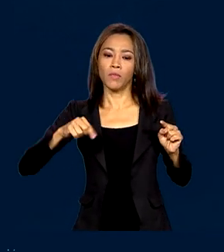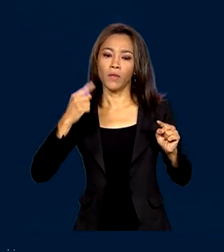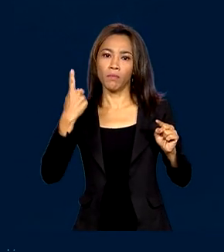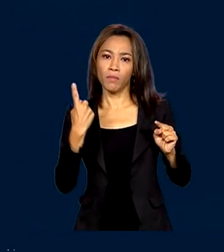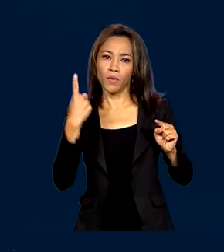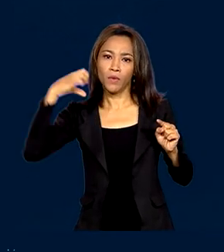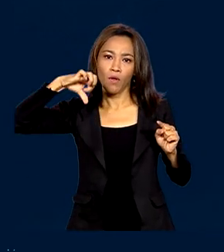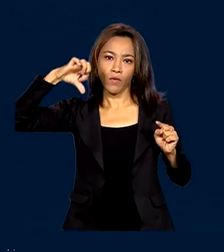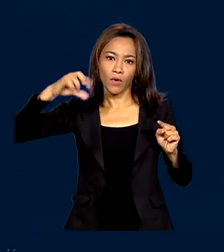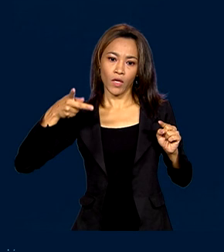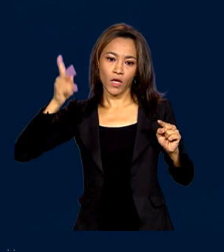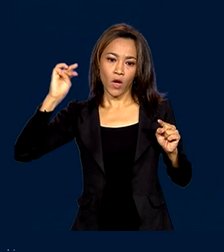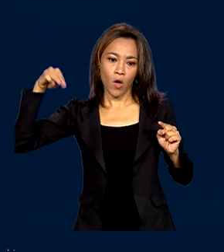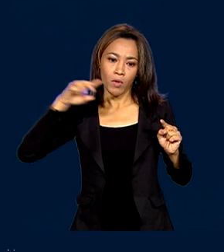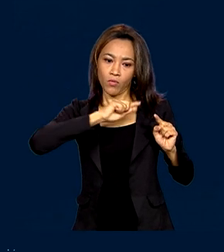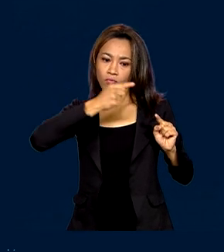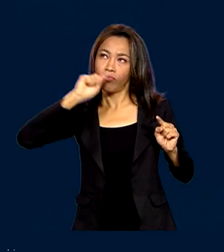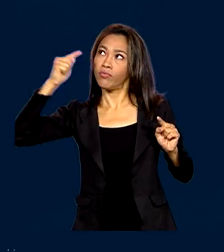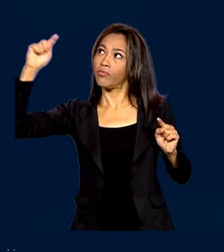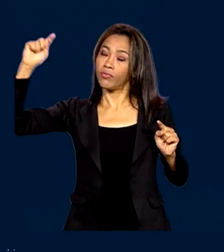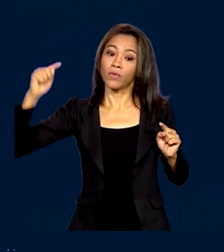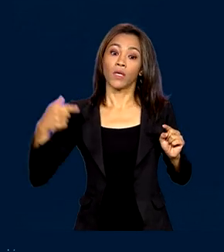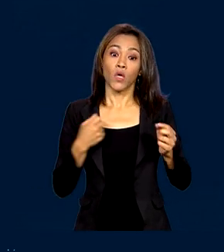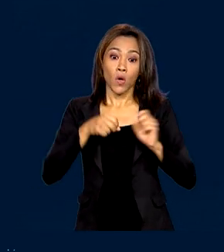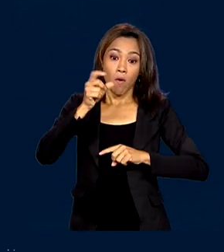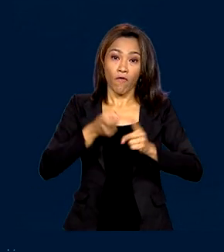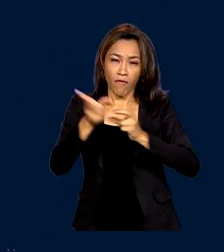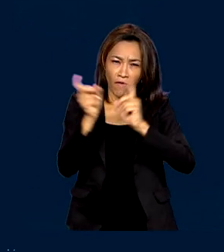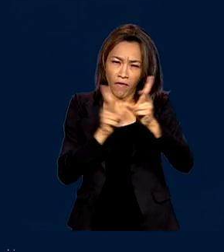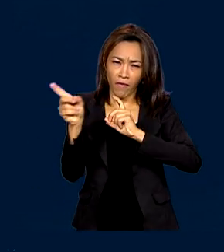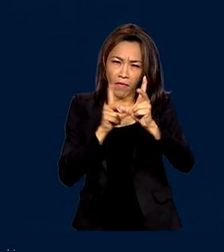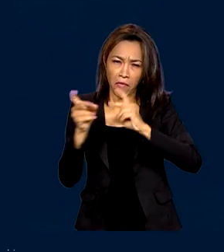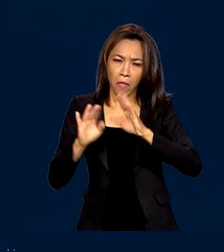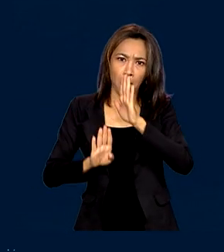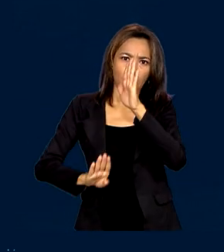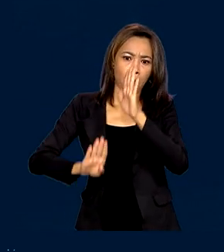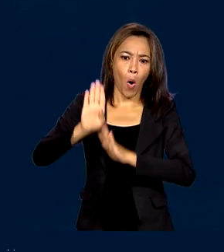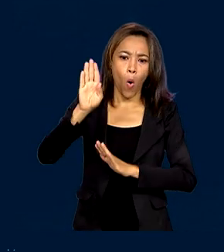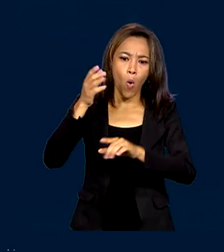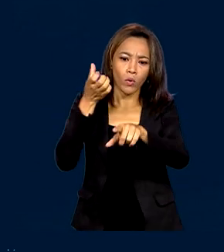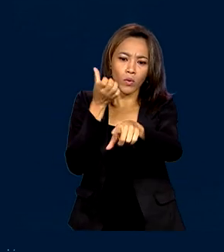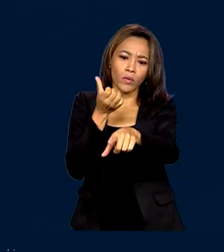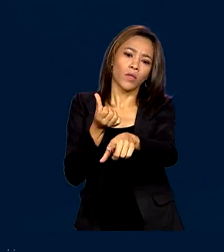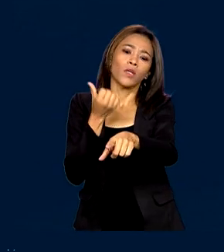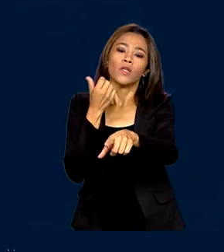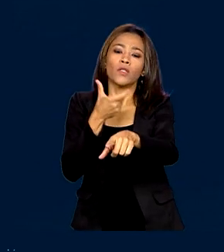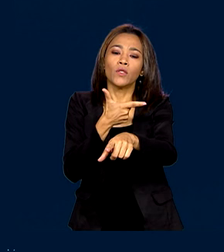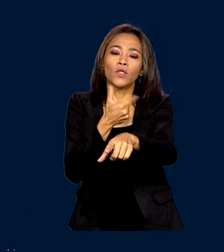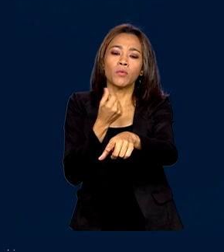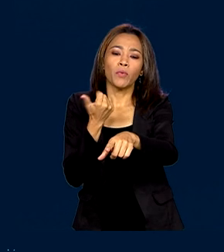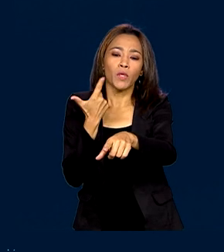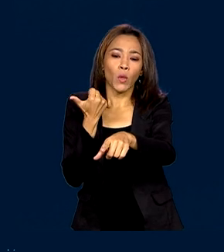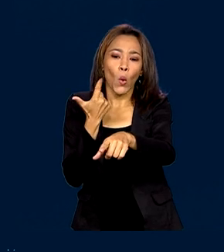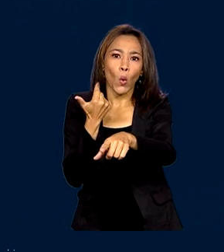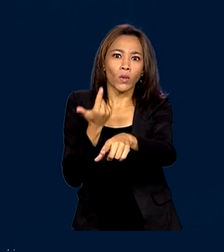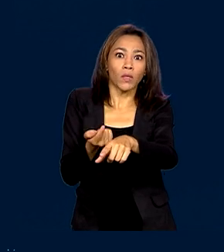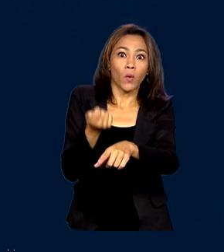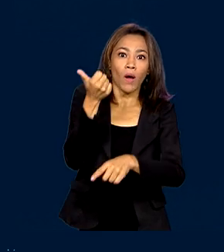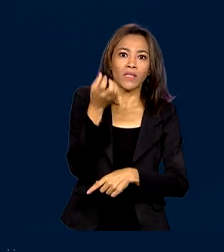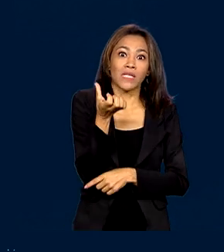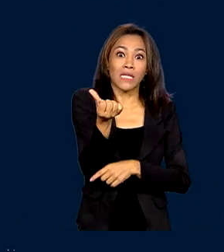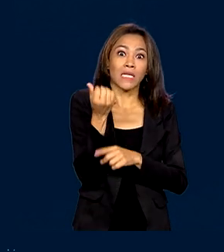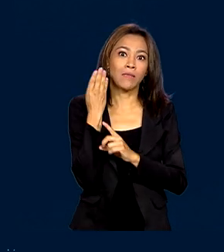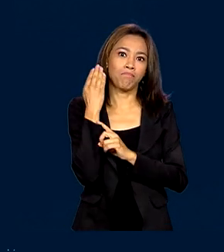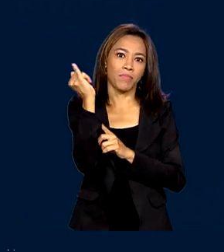O fluxo comercial entre os dois países atingiu o pico em 2012, quando as trocas comerciais chegaram a quase 6